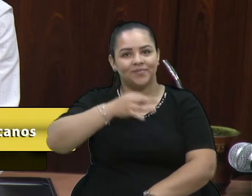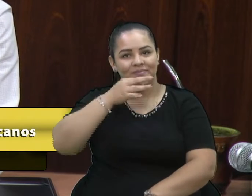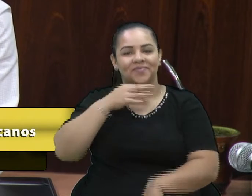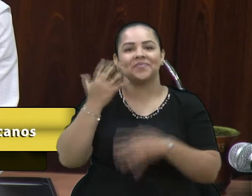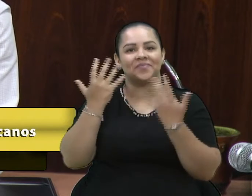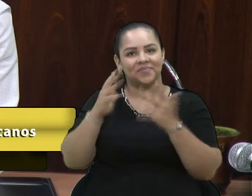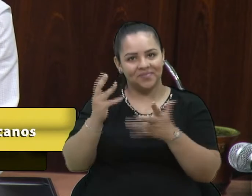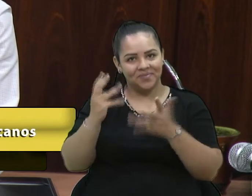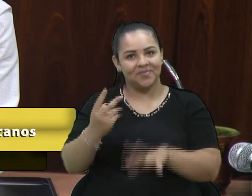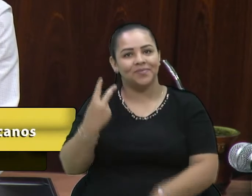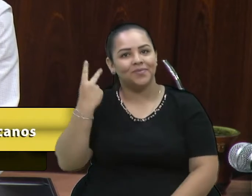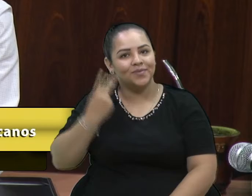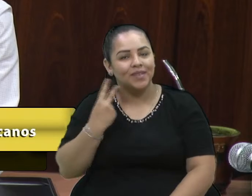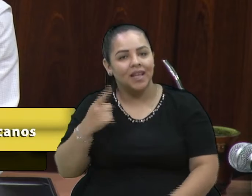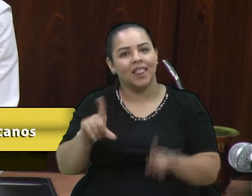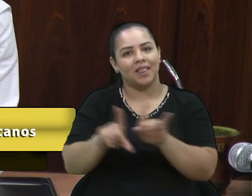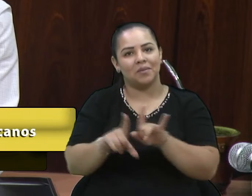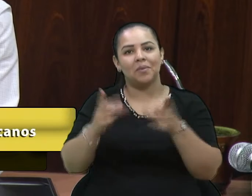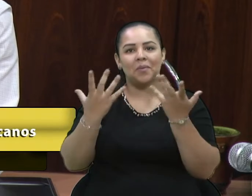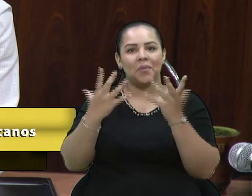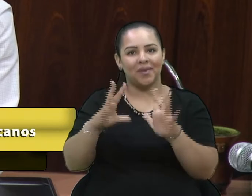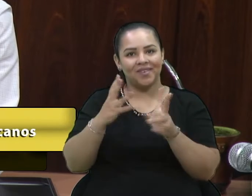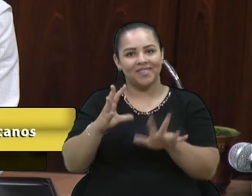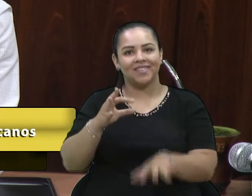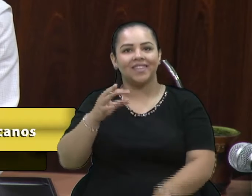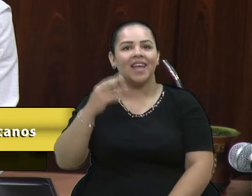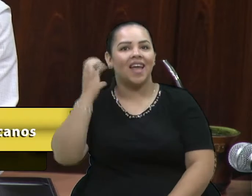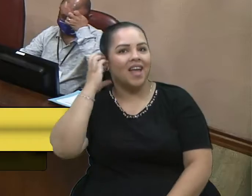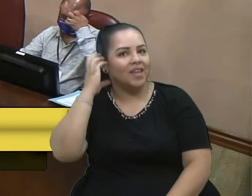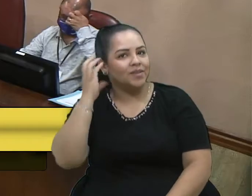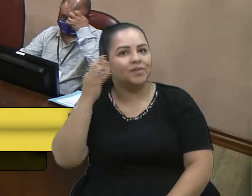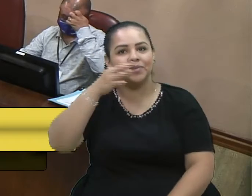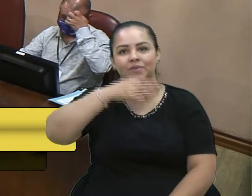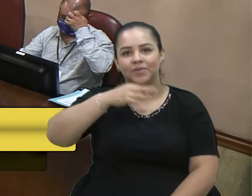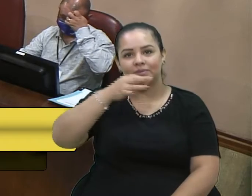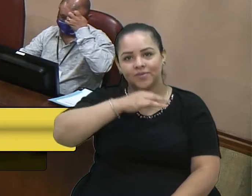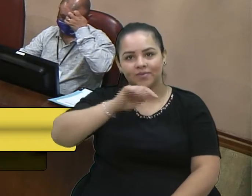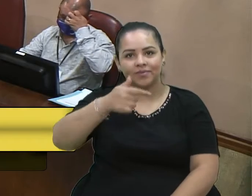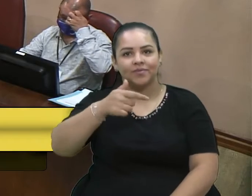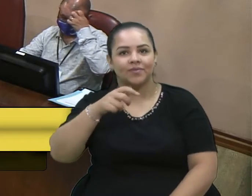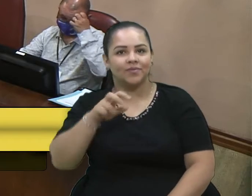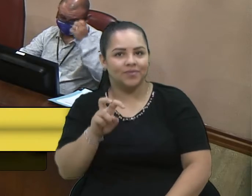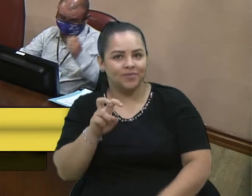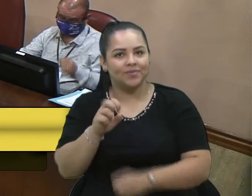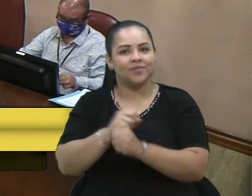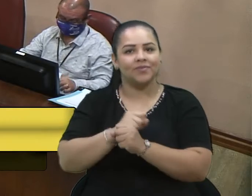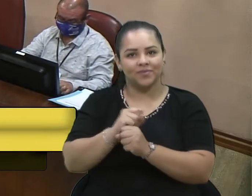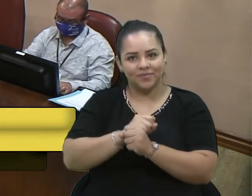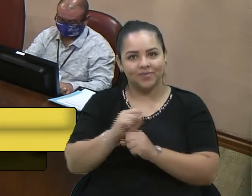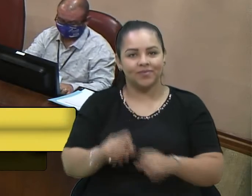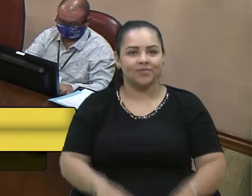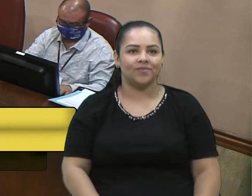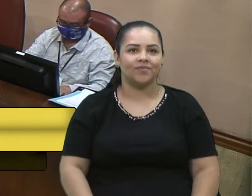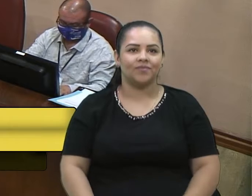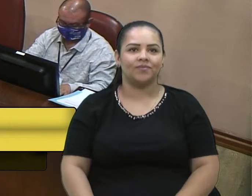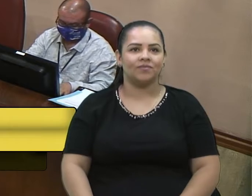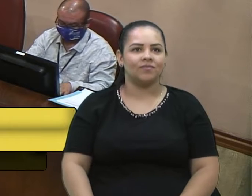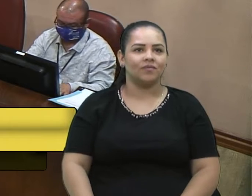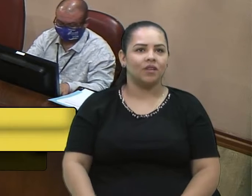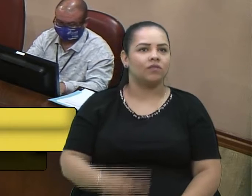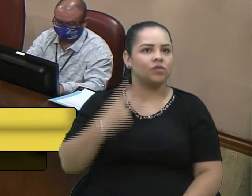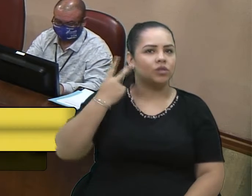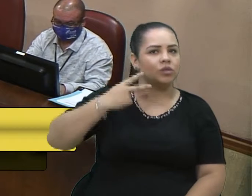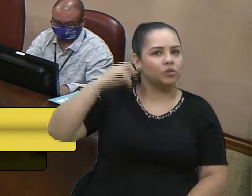e parabéns à Rádio Caxias pelos seus 75 anos. Uma parte, vereadora. Pois não, vereador Clóvis